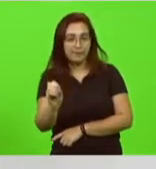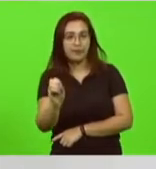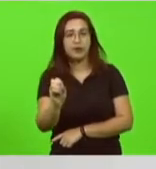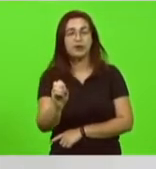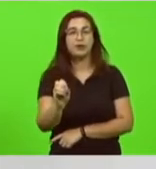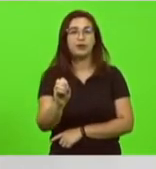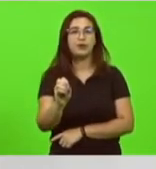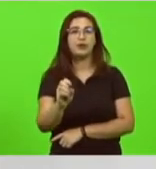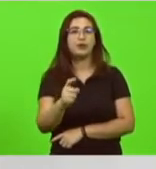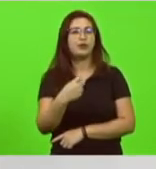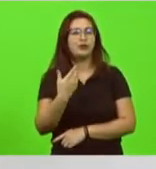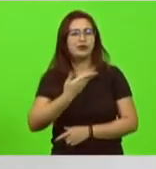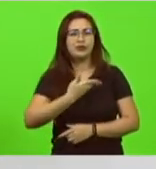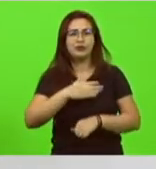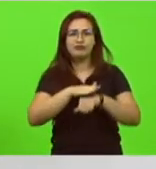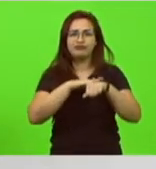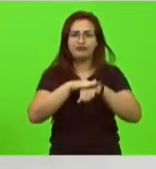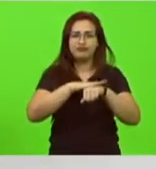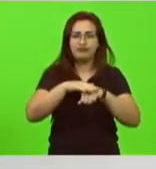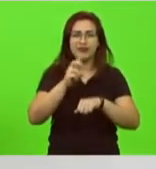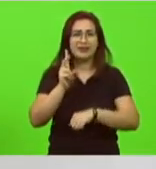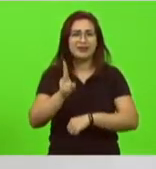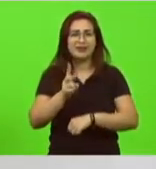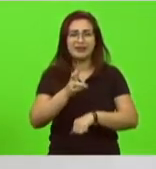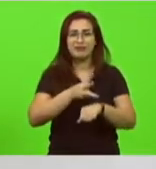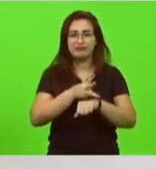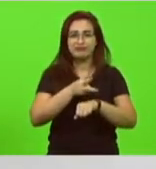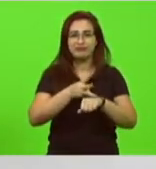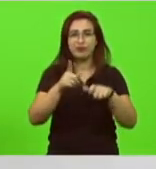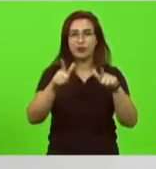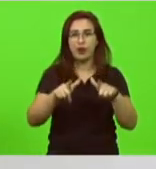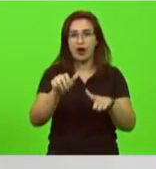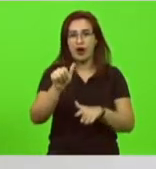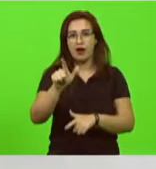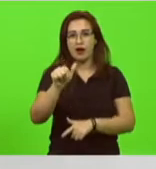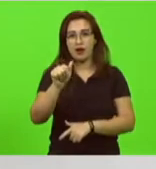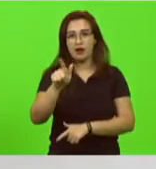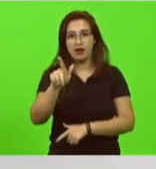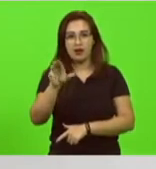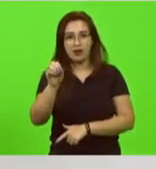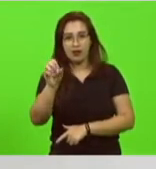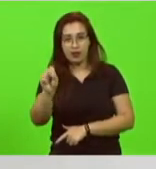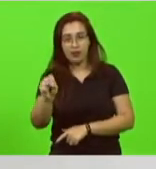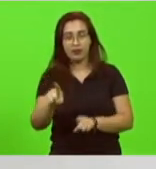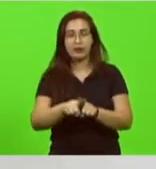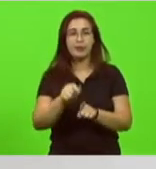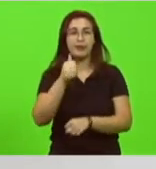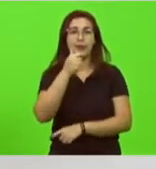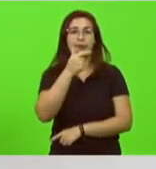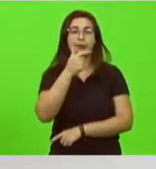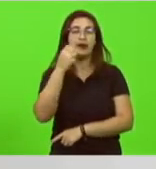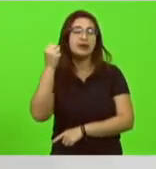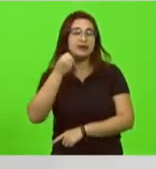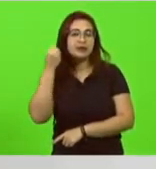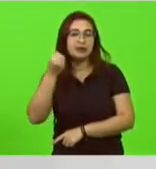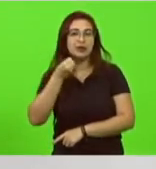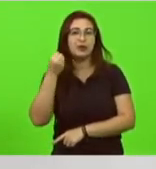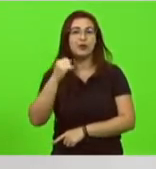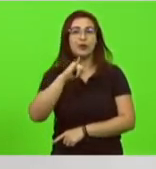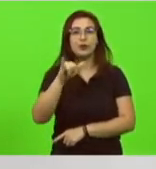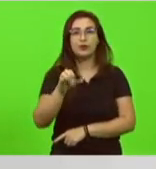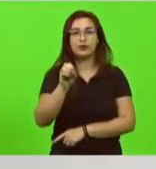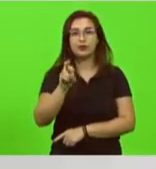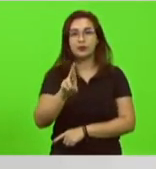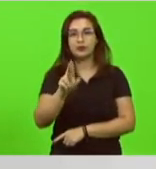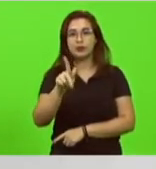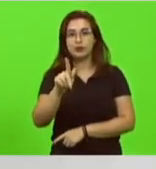a gente conversa bastante pelo WhatsApp lá do estado de Alagoas e os nossos senadores senador Jorginho Mello aqui do nosso